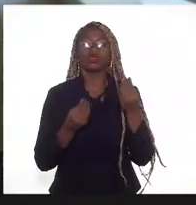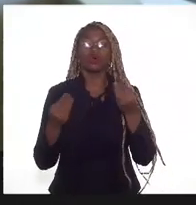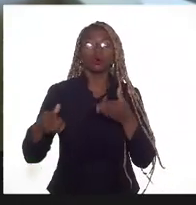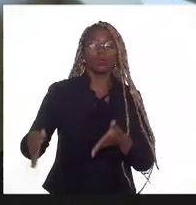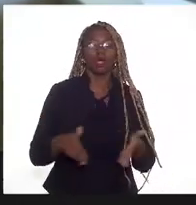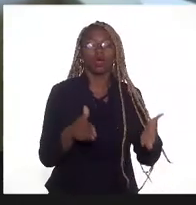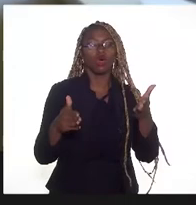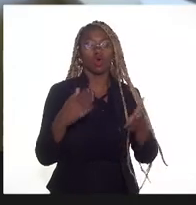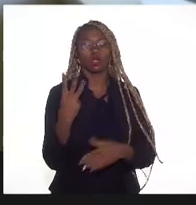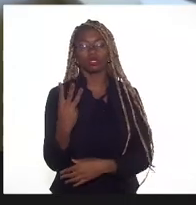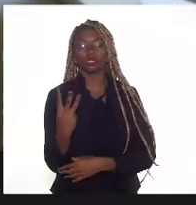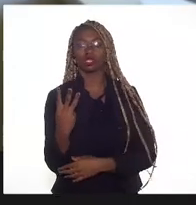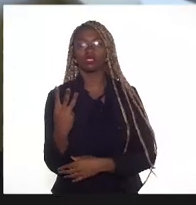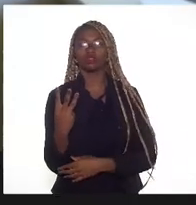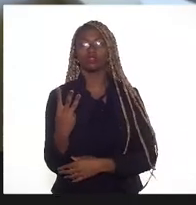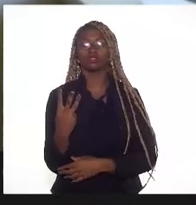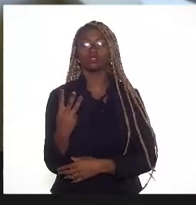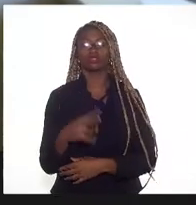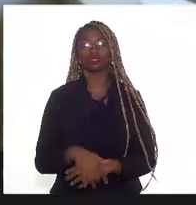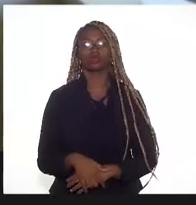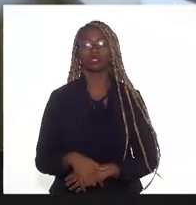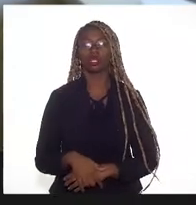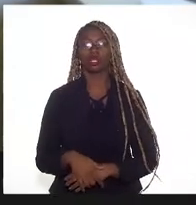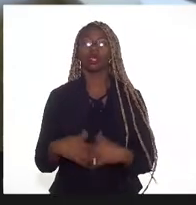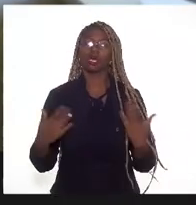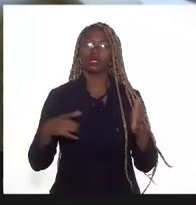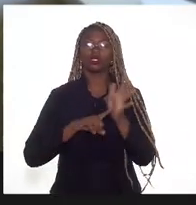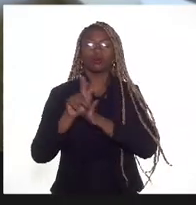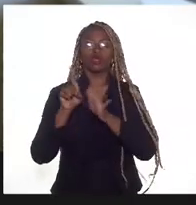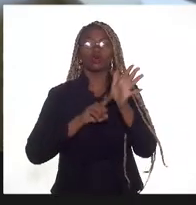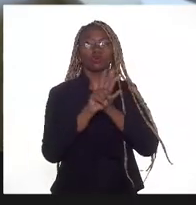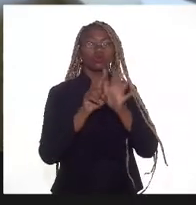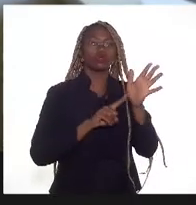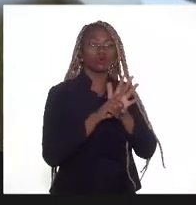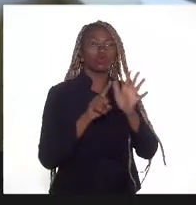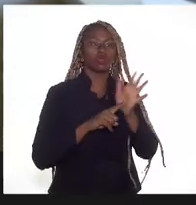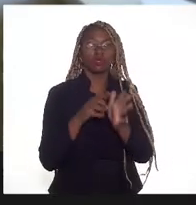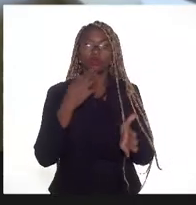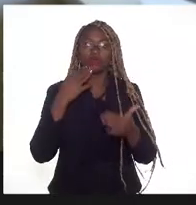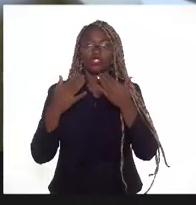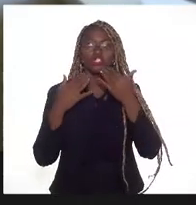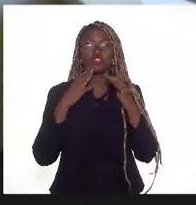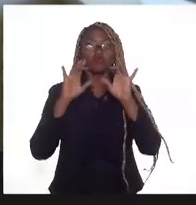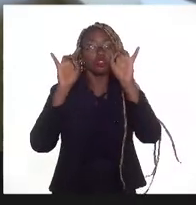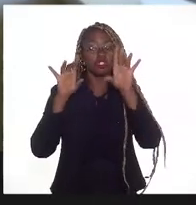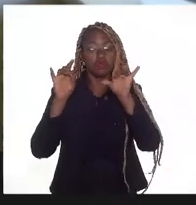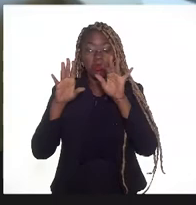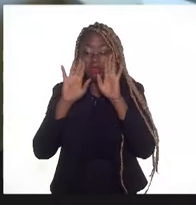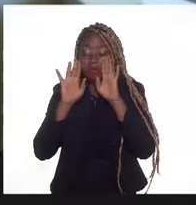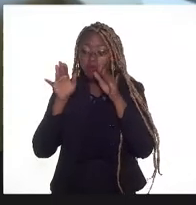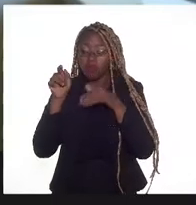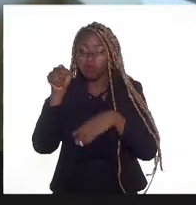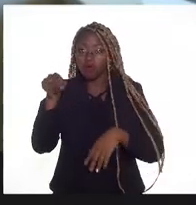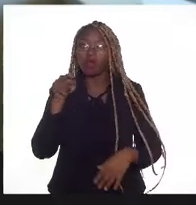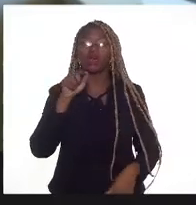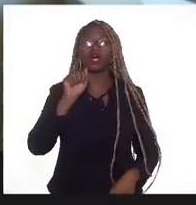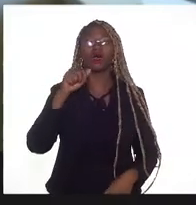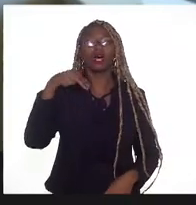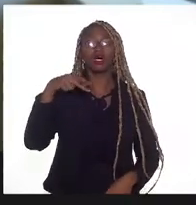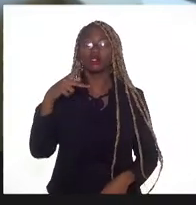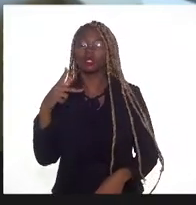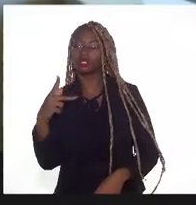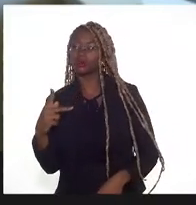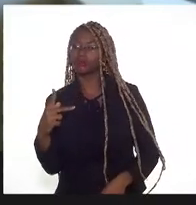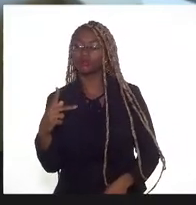Rota 3. Essas são as questões que nós pedimos especificamente a Agência Nacional de